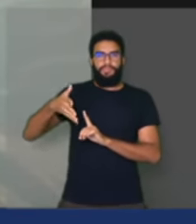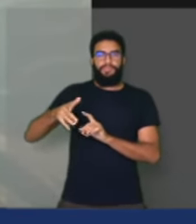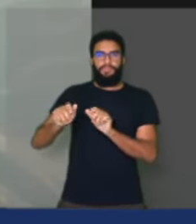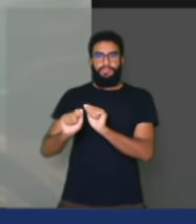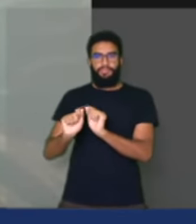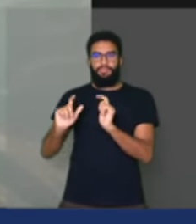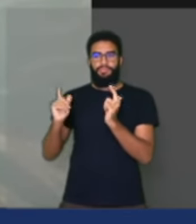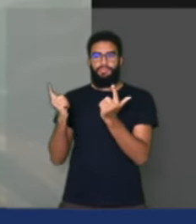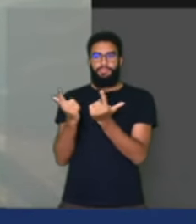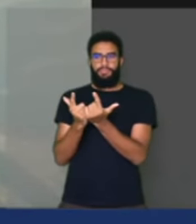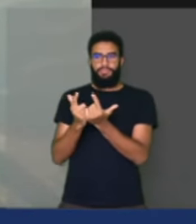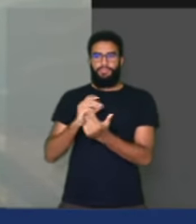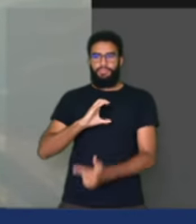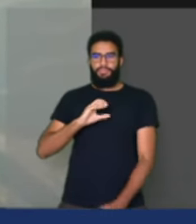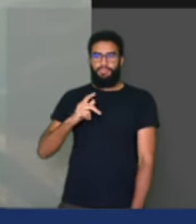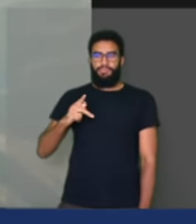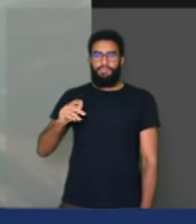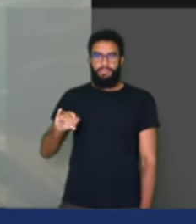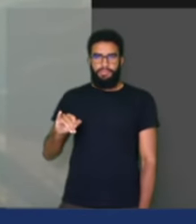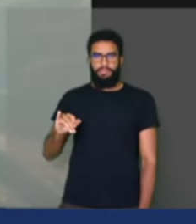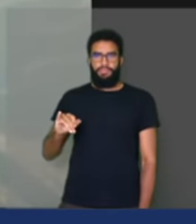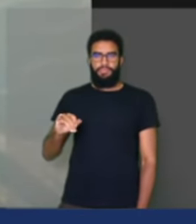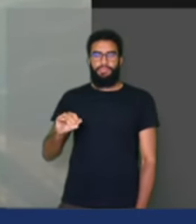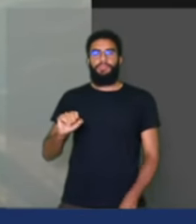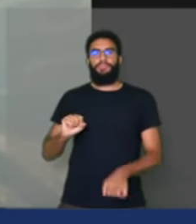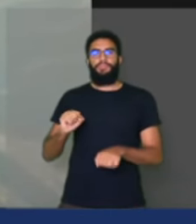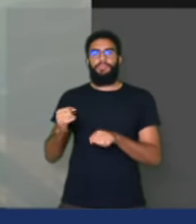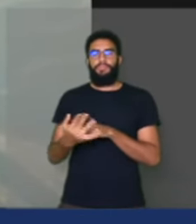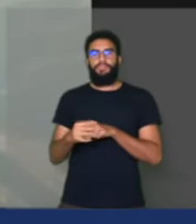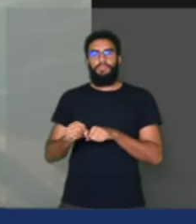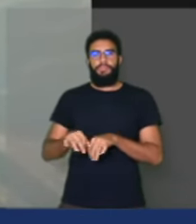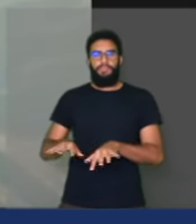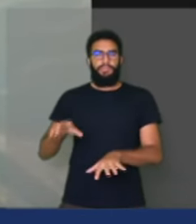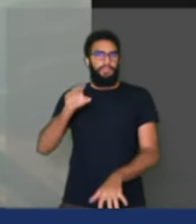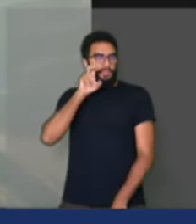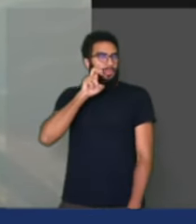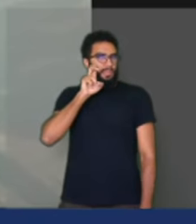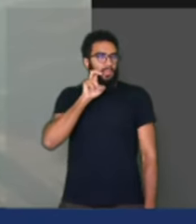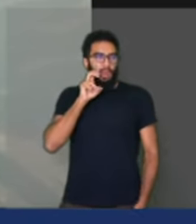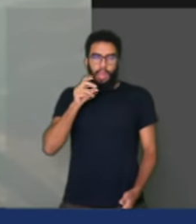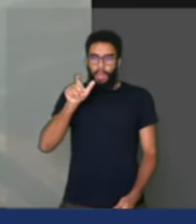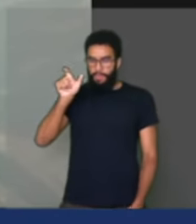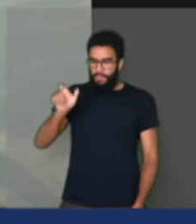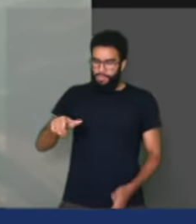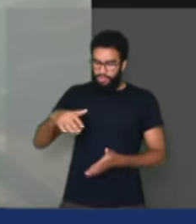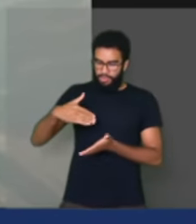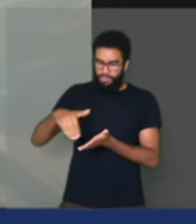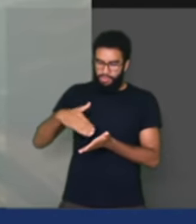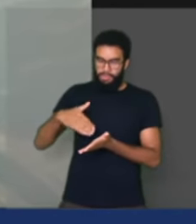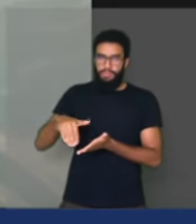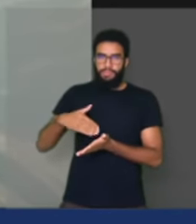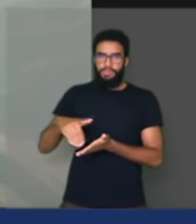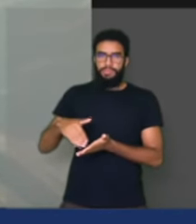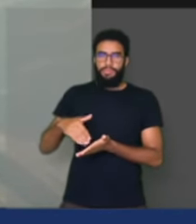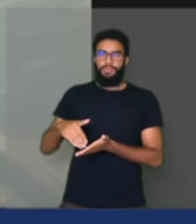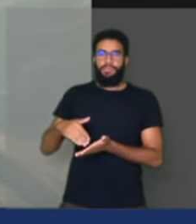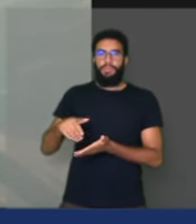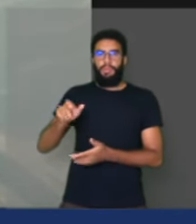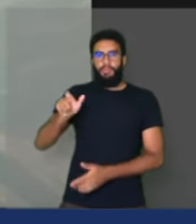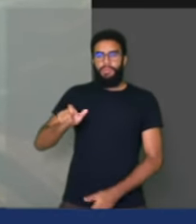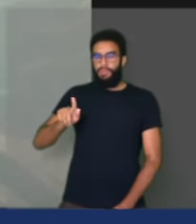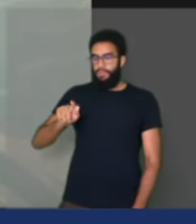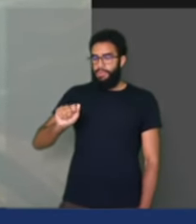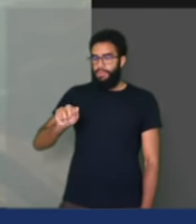Estadual, na CPI, do Covid-19 lá no Estado do Rio Grande do Norte, o secretário executivo do consórcio do Nordeste, tal do Carlos Gabbas,